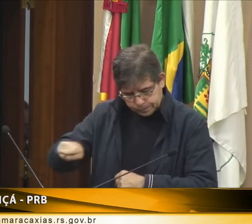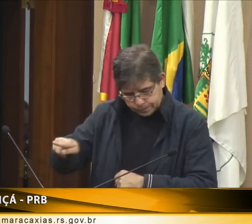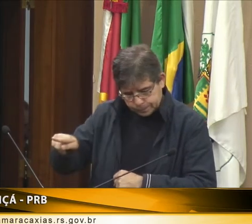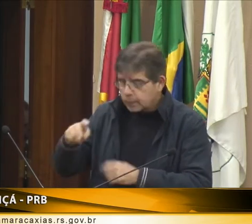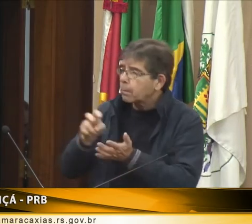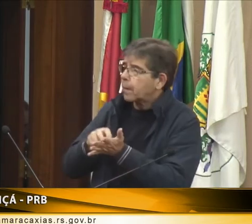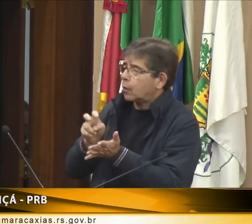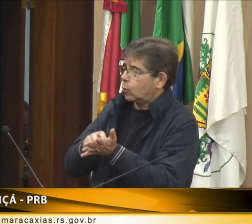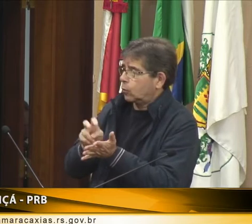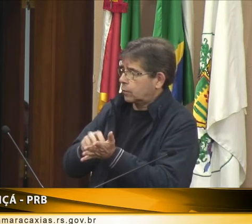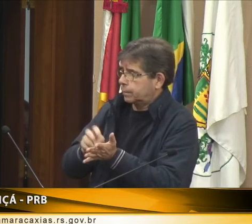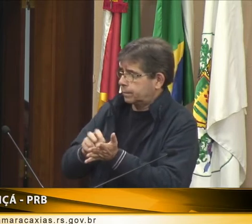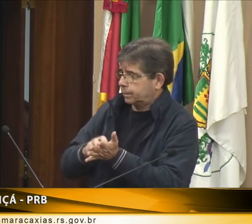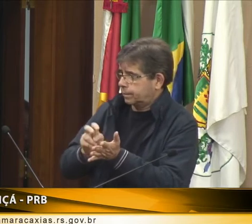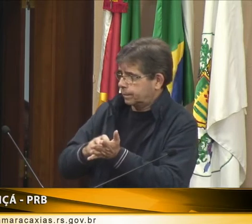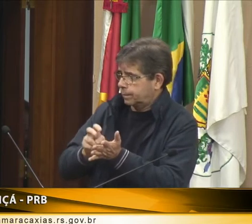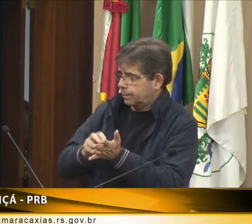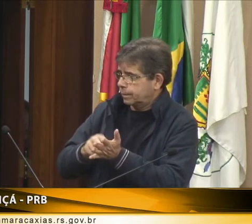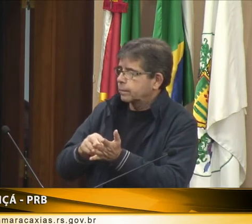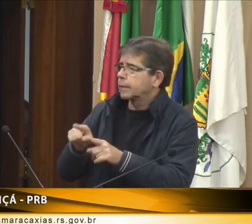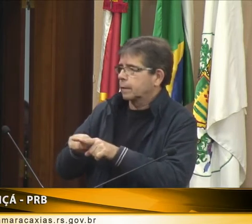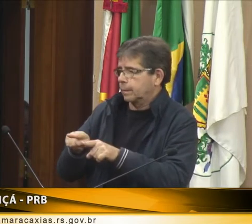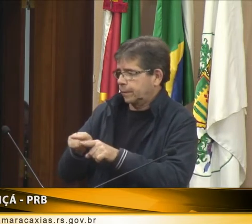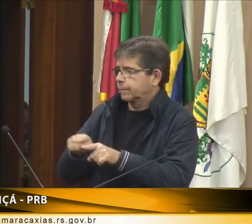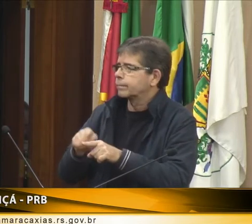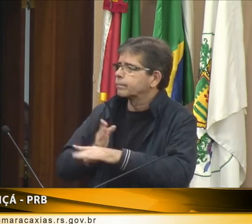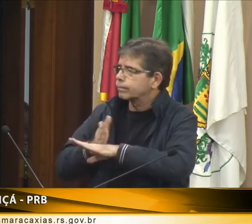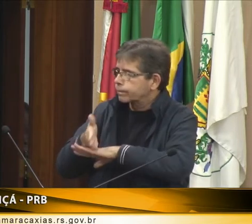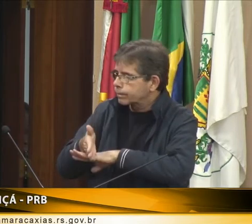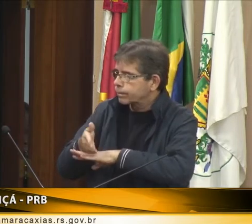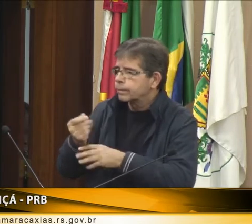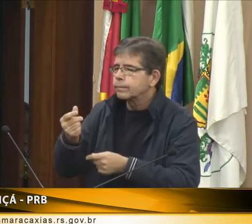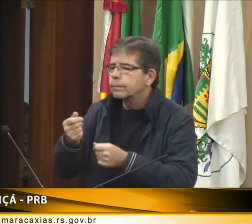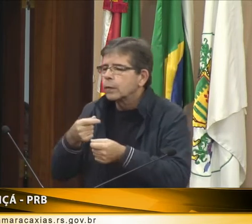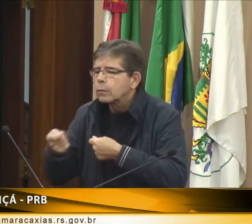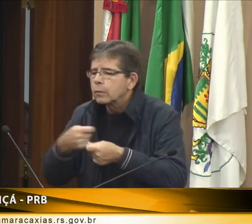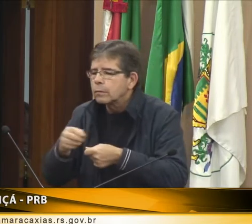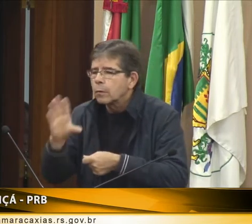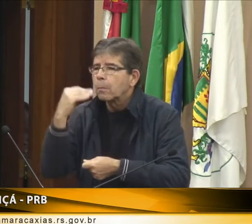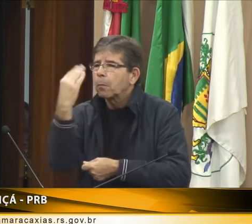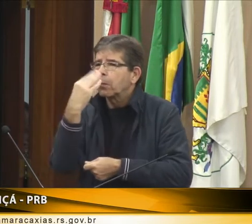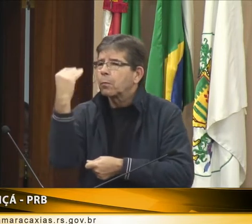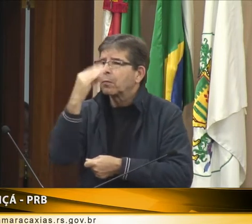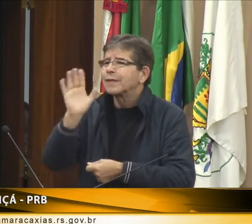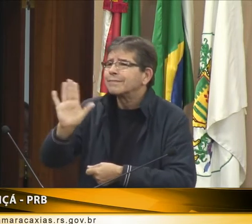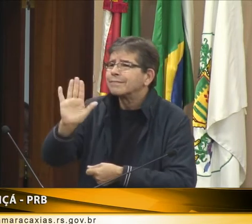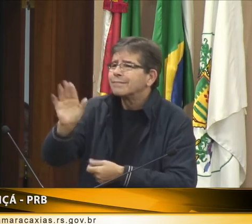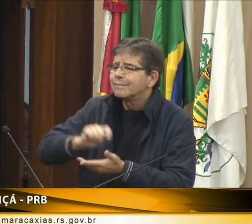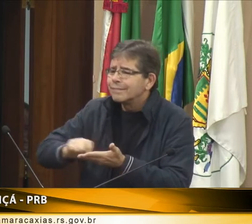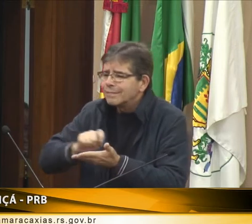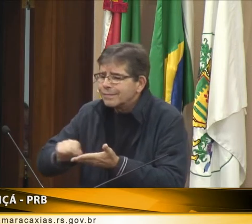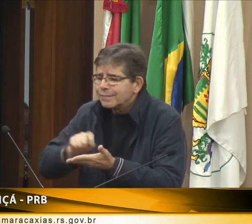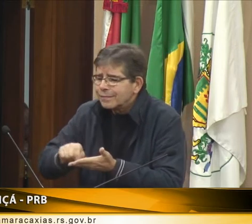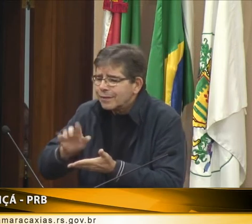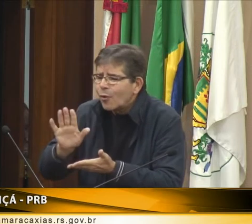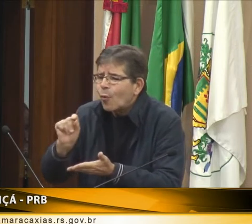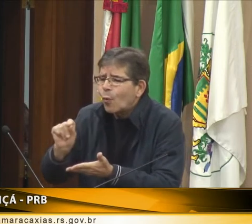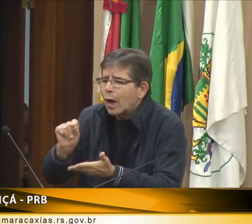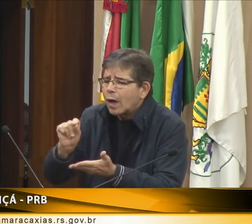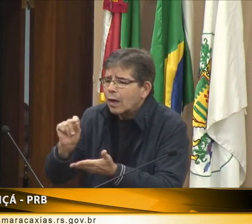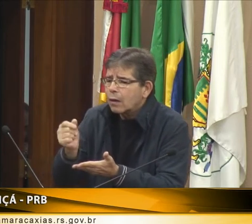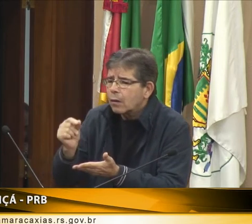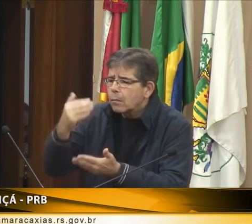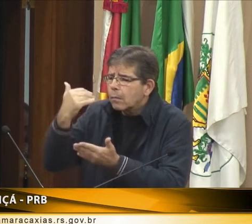esse trabalho. Dentro dos bancos também. É necessário. O surdo vai e entra lá e tenta